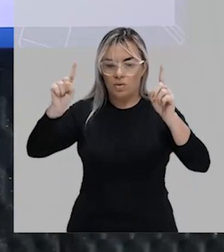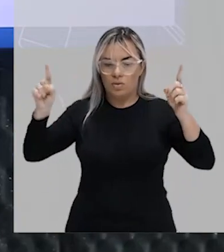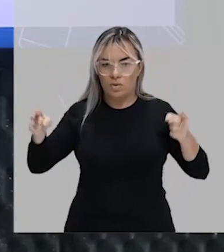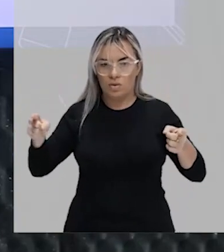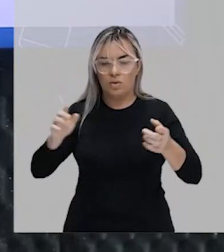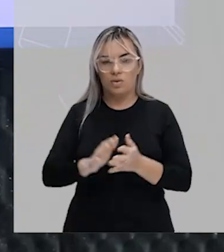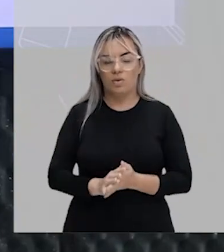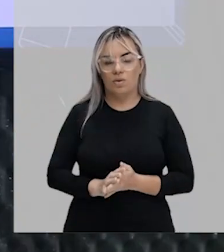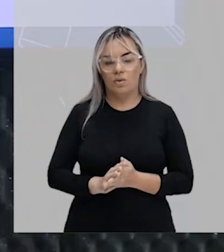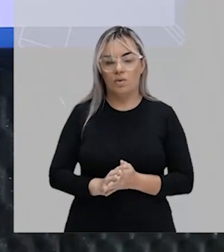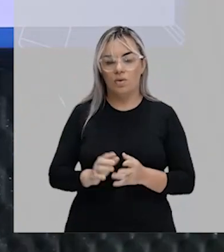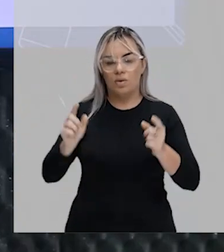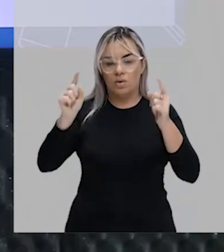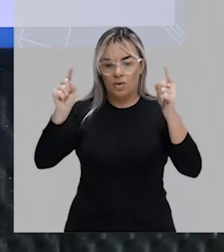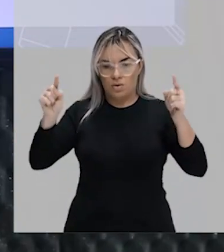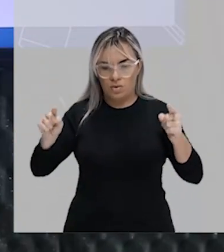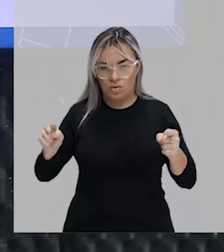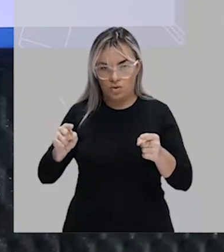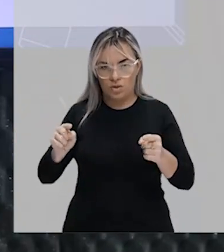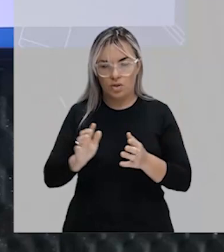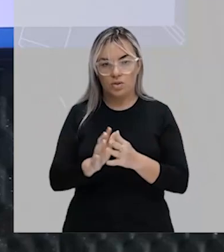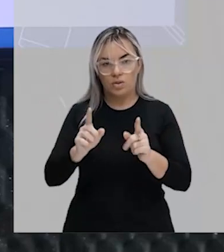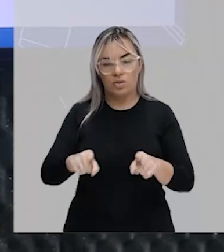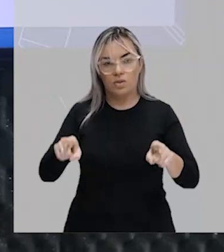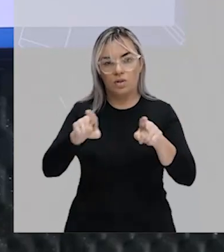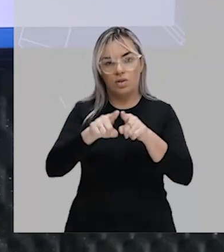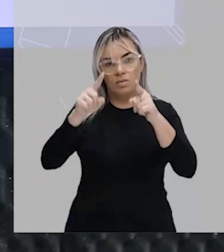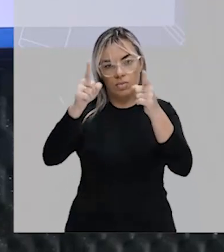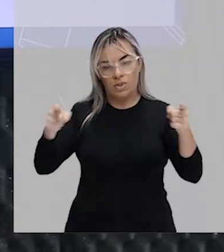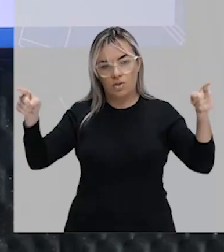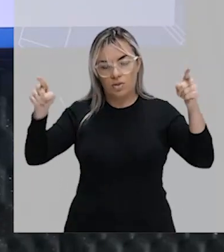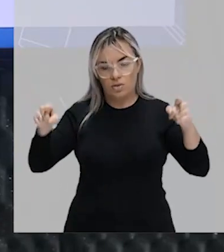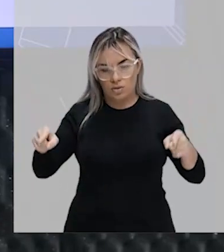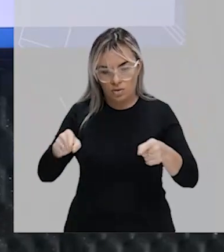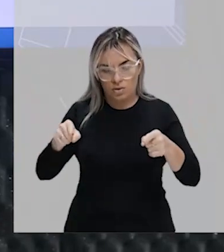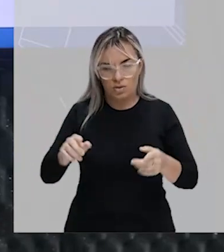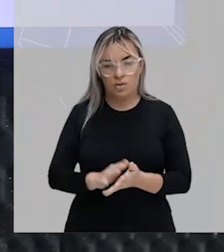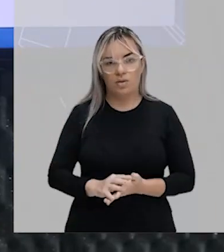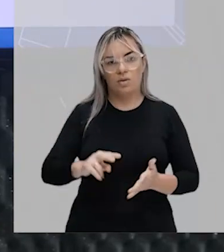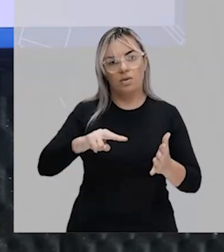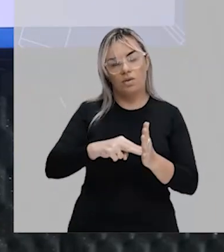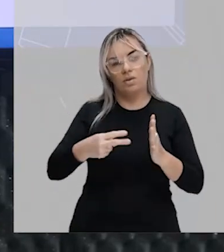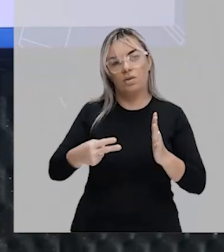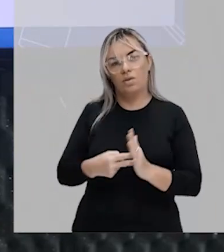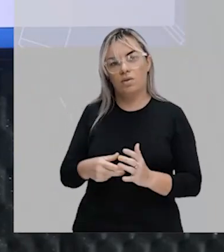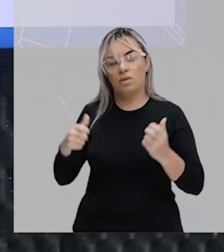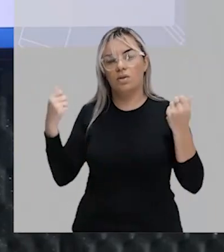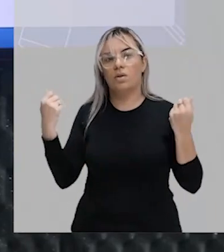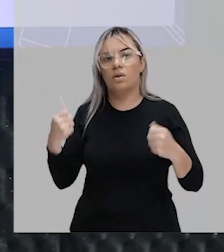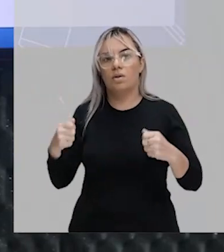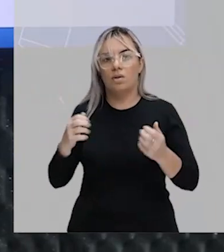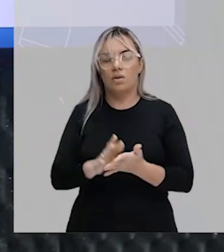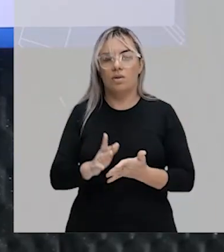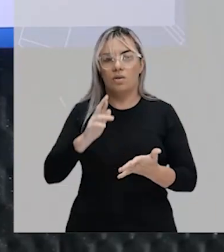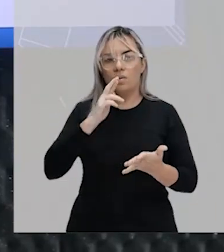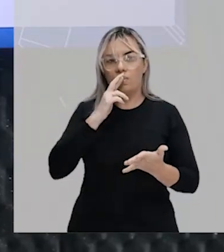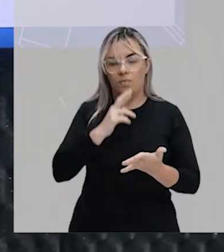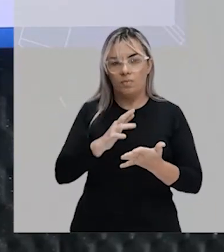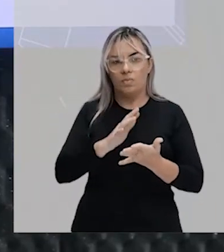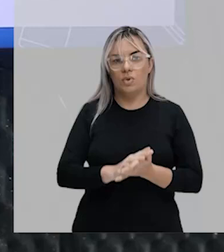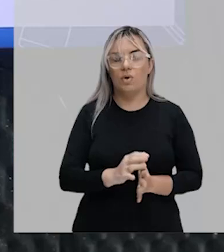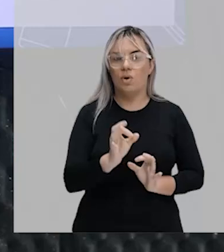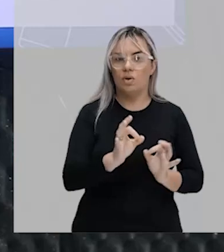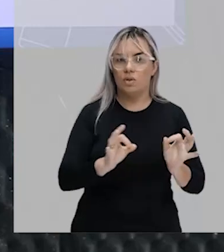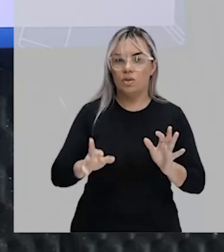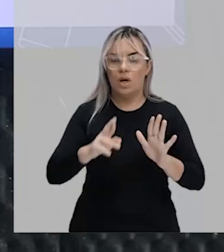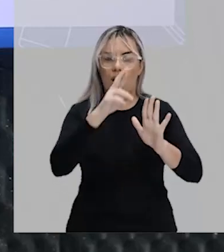tenho cochetes e eu tenho chaves. Então, significa dizer, né, que nós precisamos responder respeitando